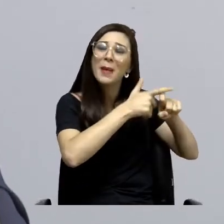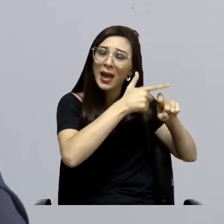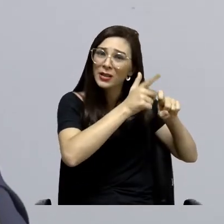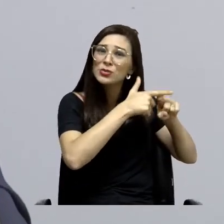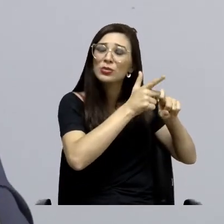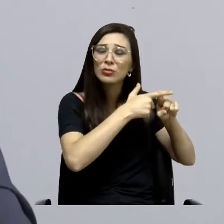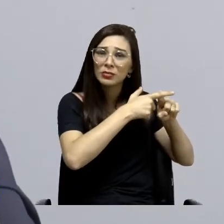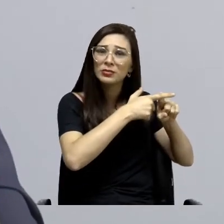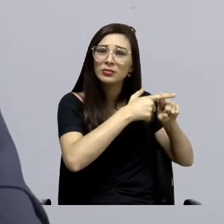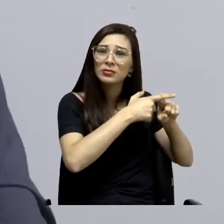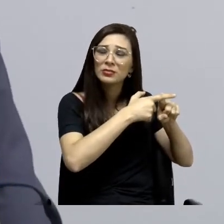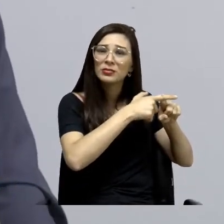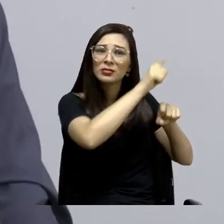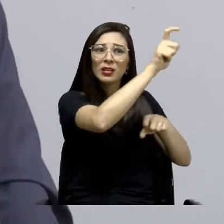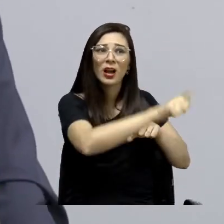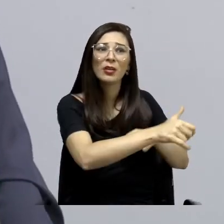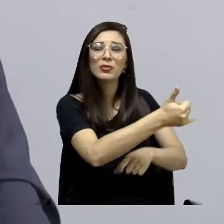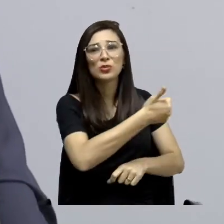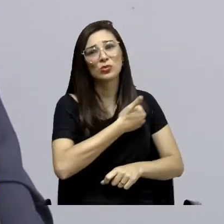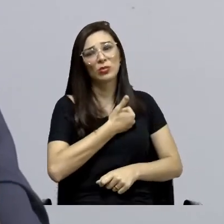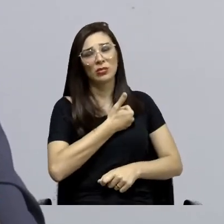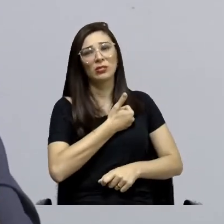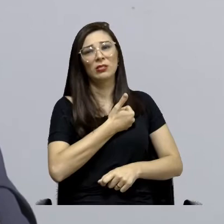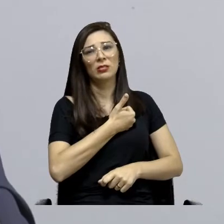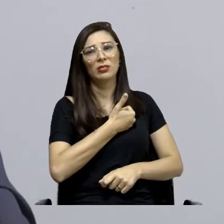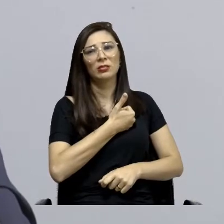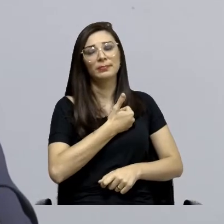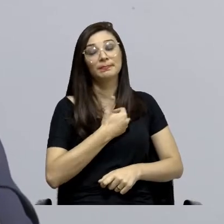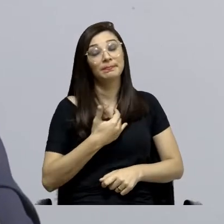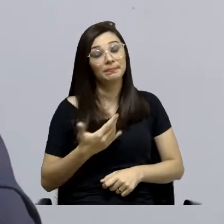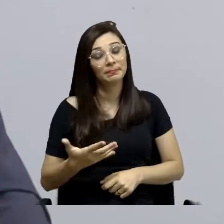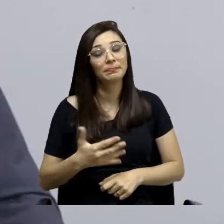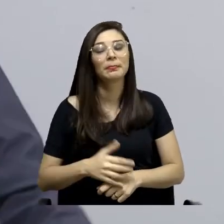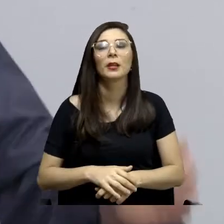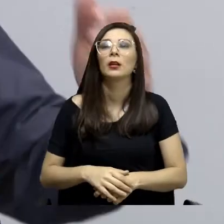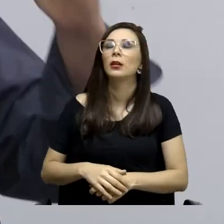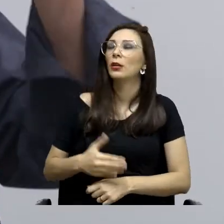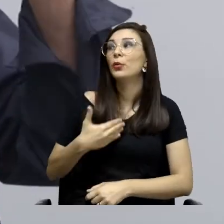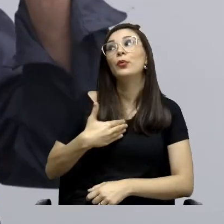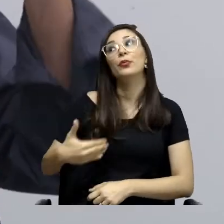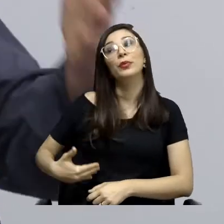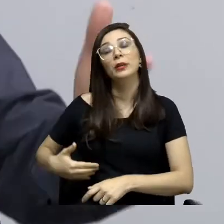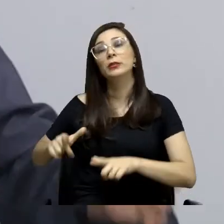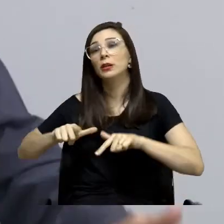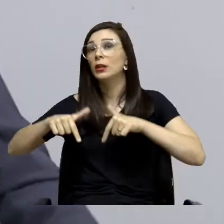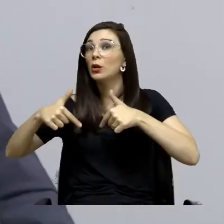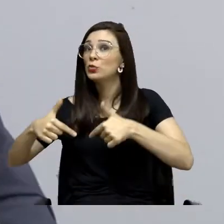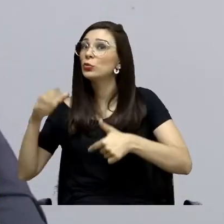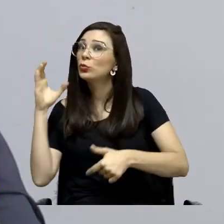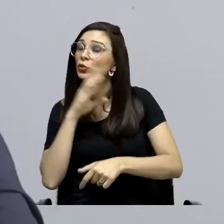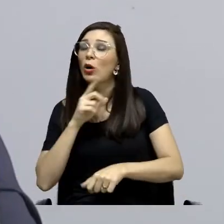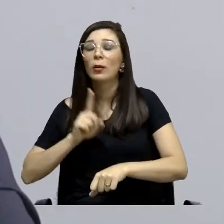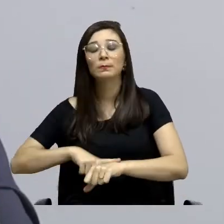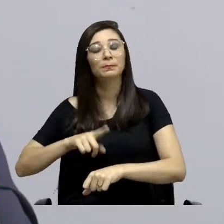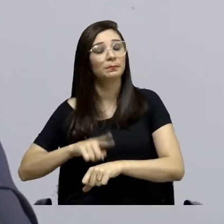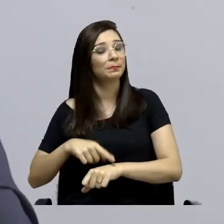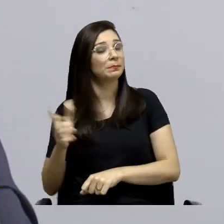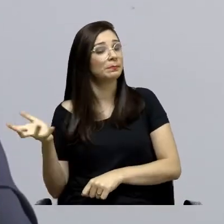que falaram isso. Então, é assim, o governo tem que tomar uma atitude radical, tem que